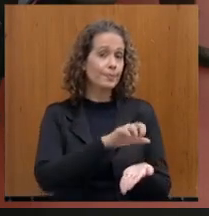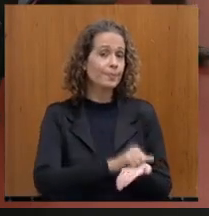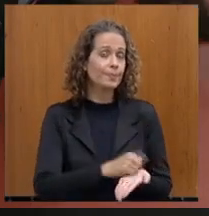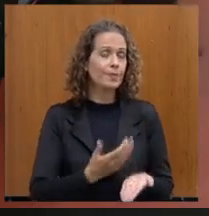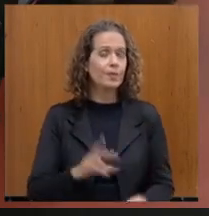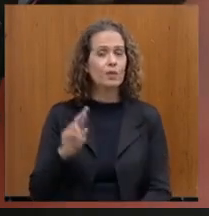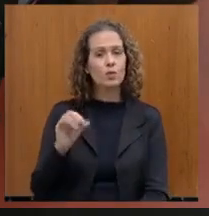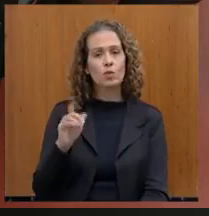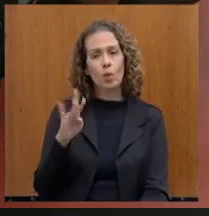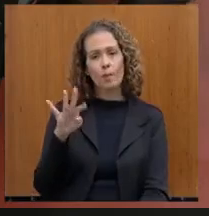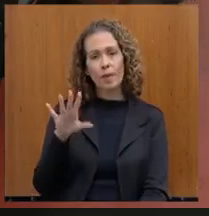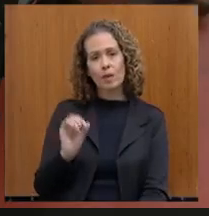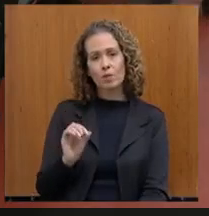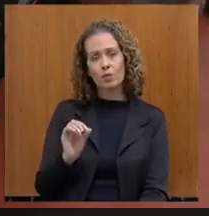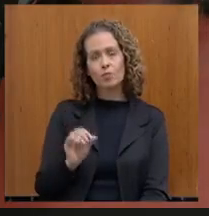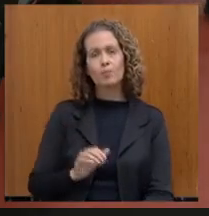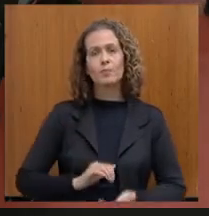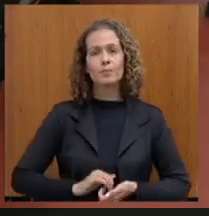Roberto Andrade.